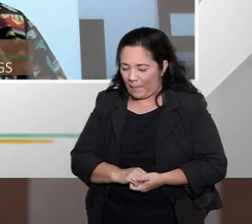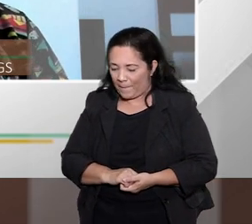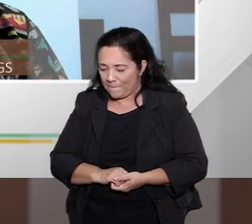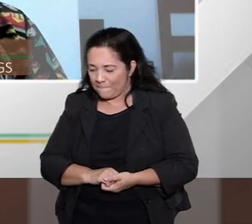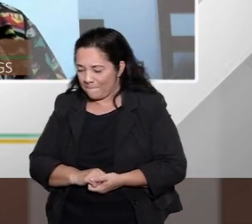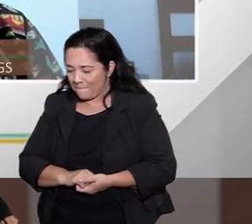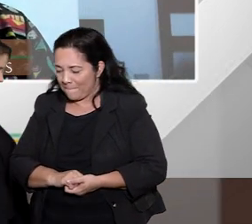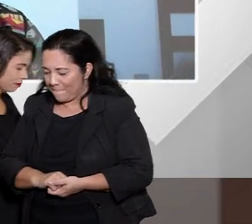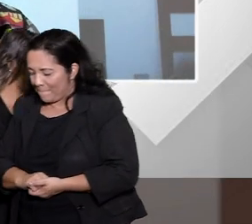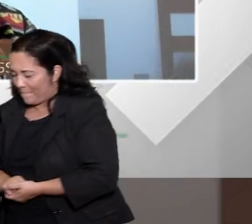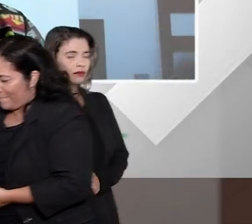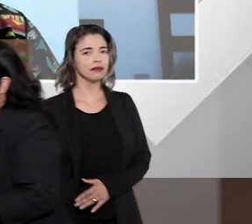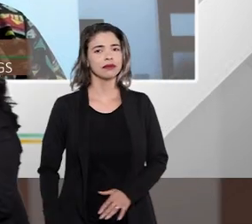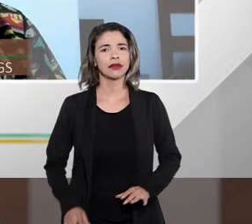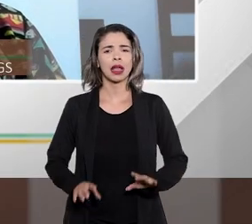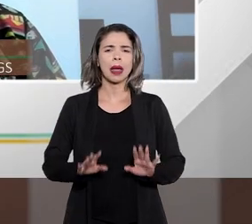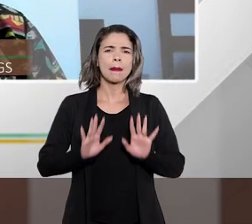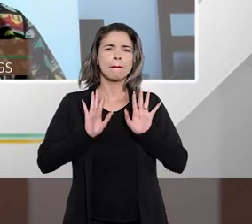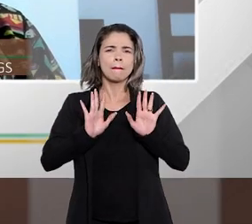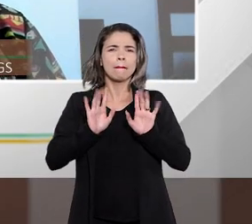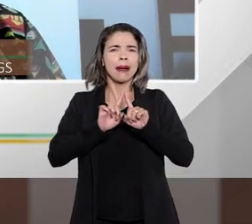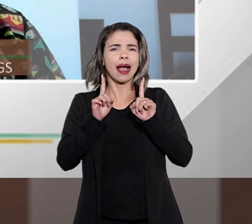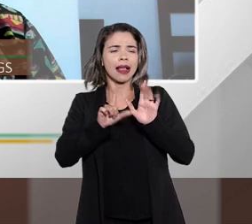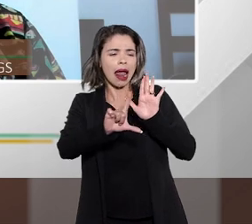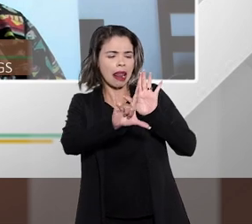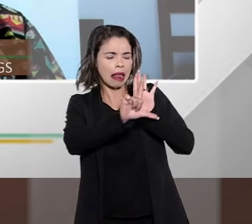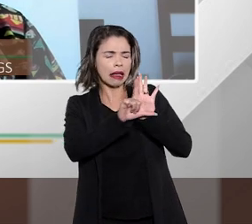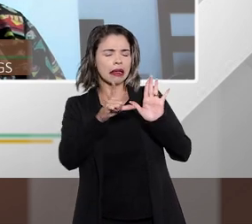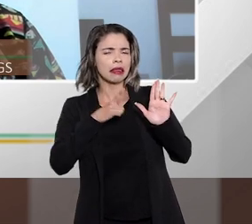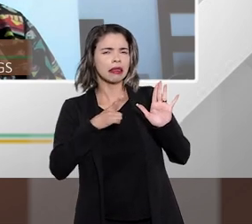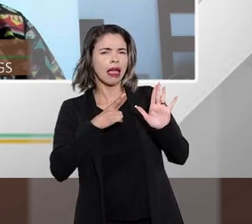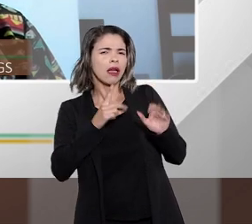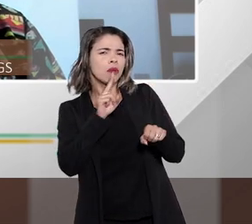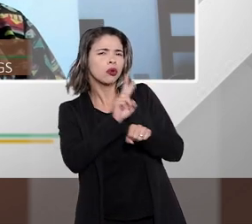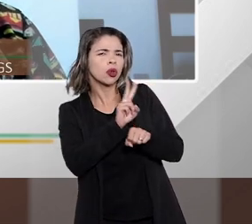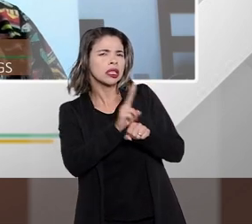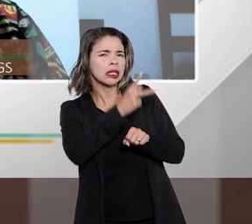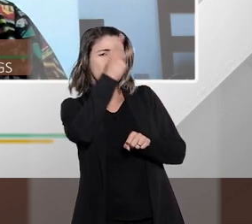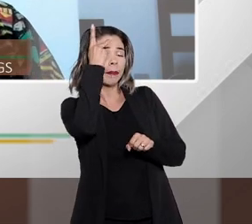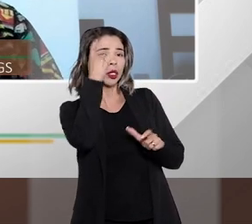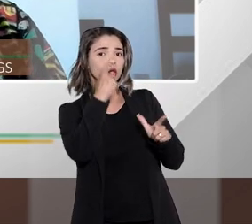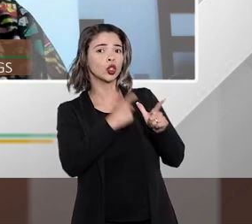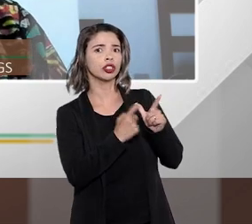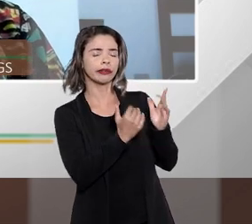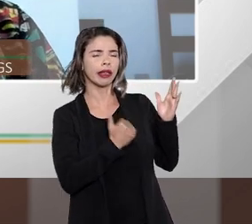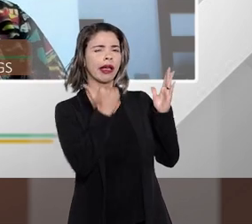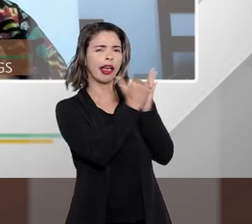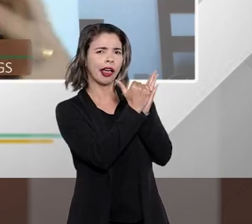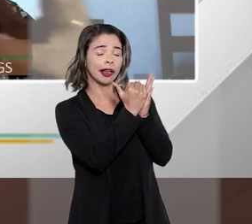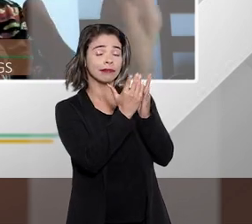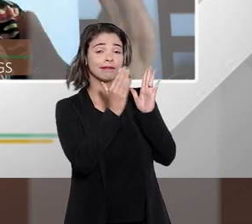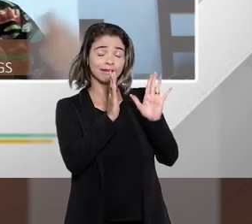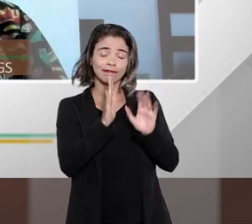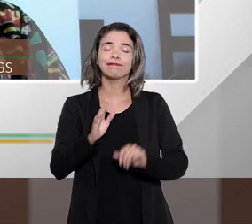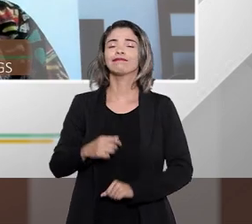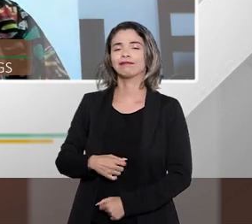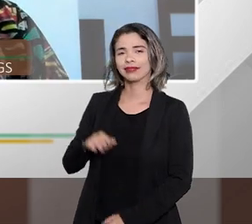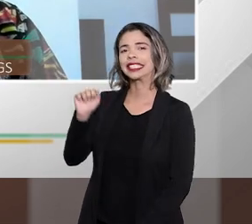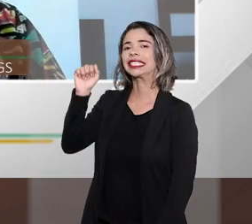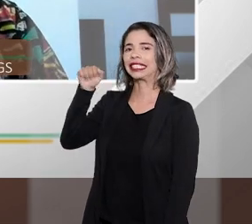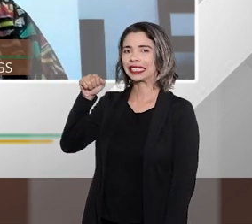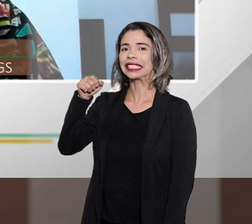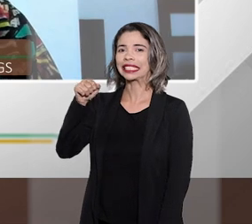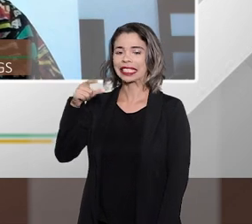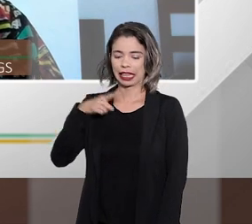situações e dívidas em que não pode ser aplicada a proteção ao superendividado? Sim, nessa ideia de boa-fé,